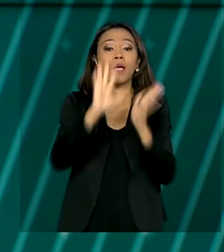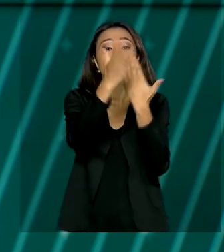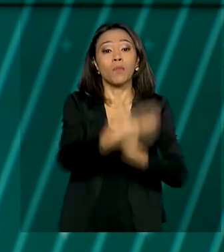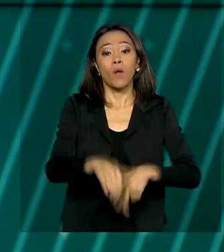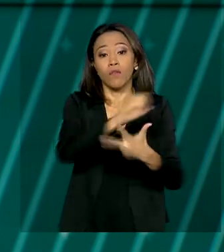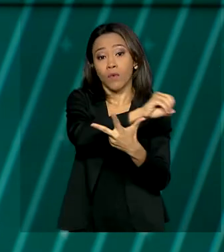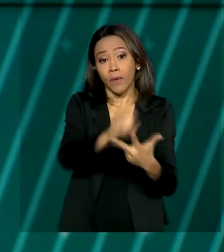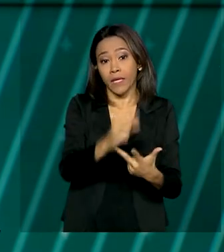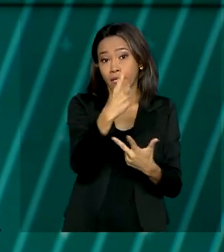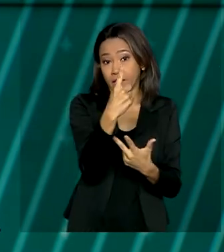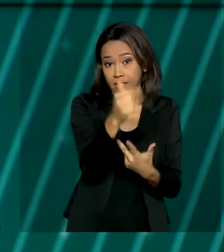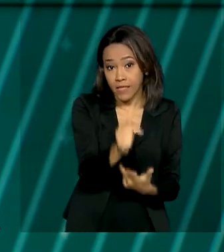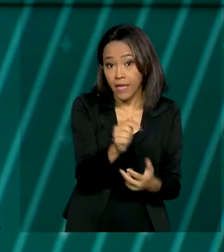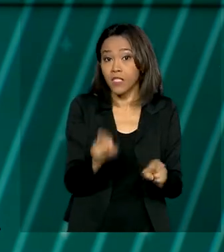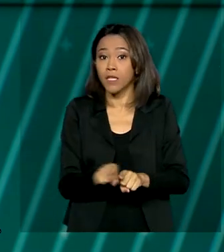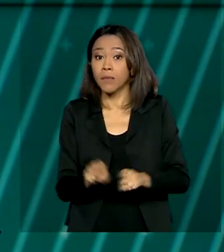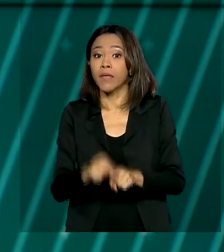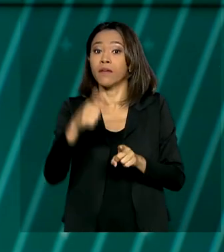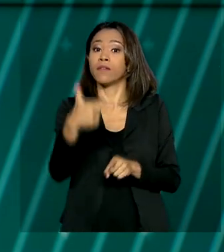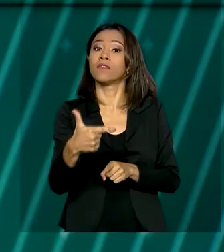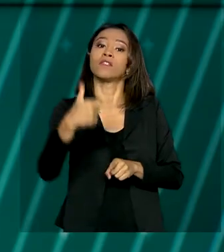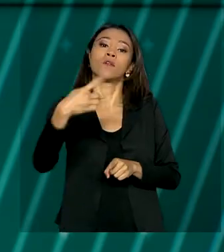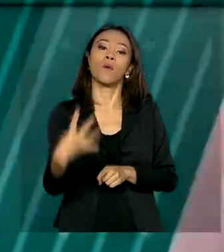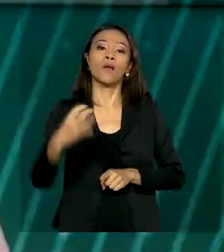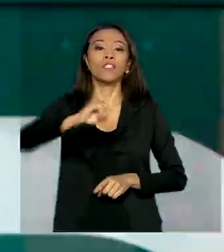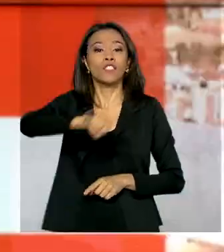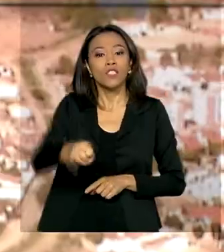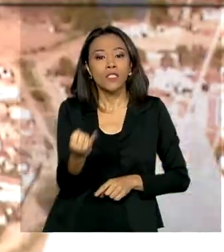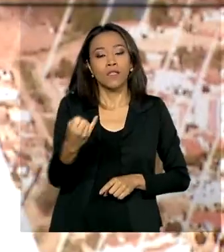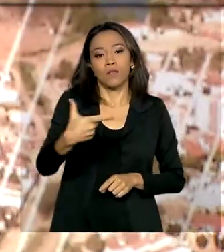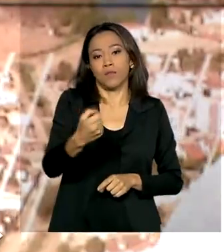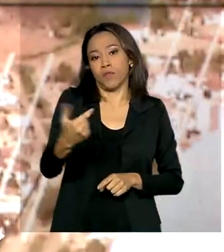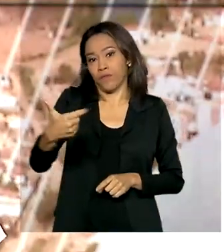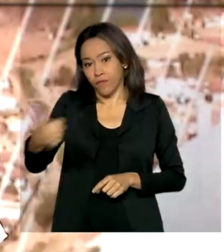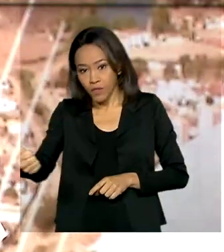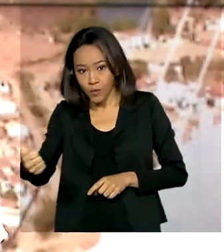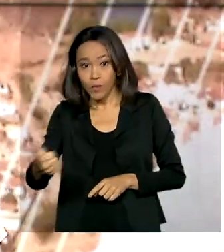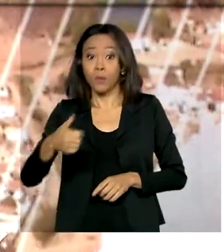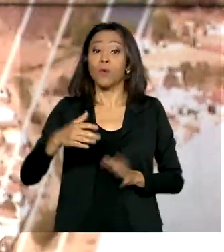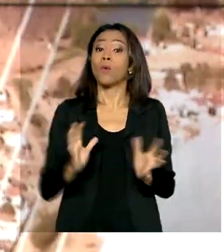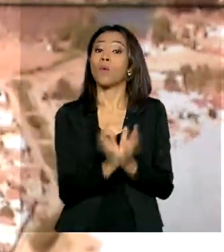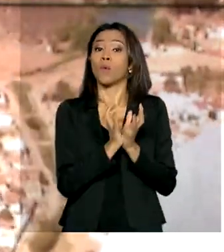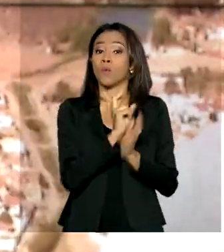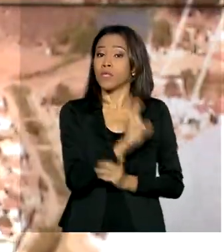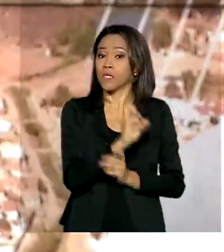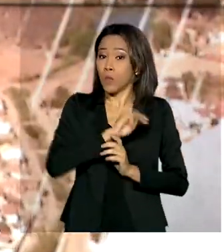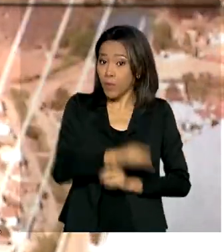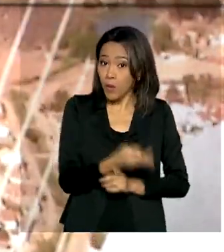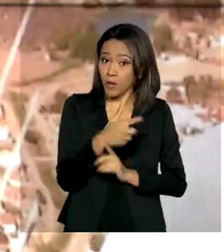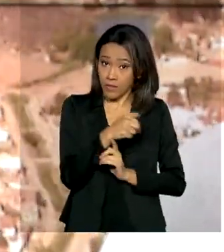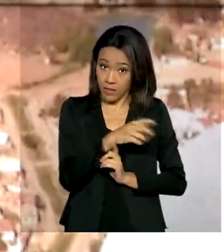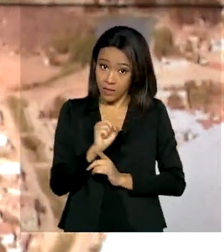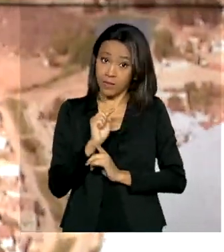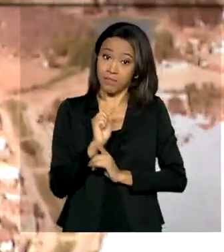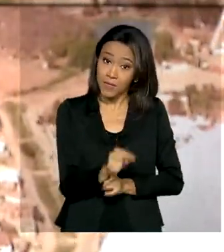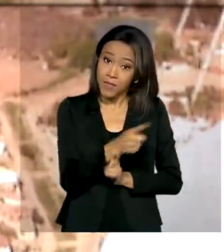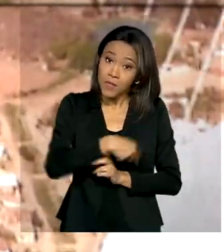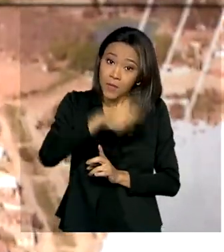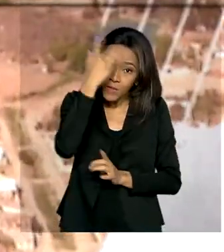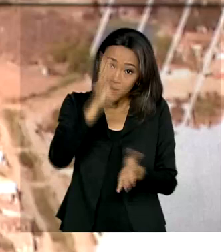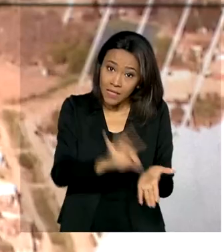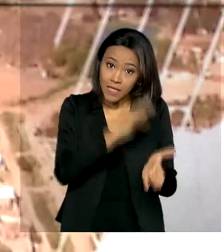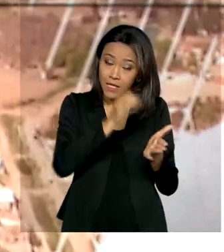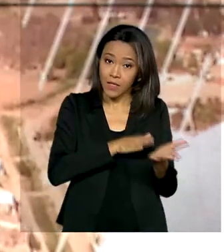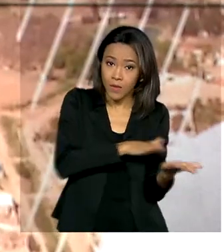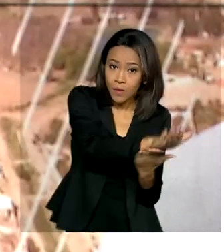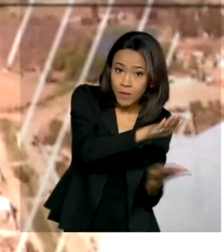para os dias 17 e 24 de janeiro de 2021 para os 5,7 milhões de inscritos na prova impressa.